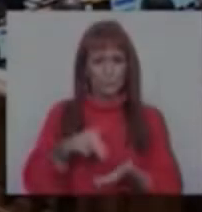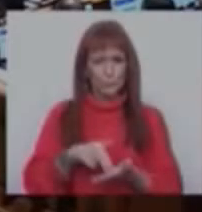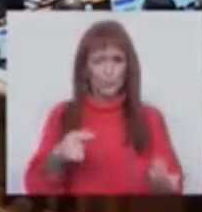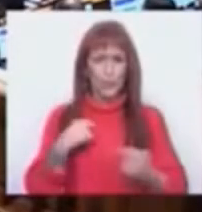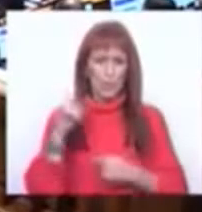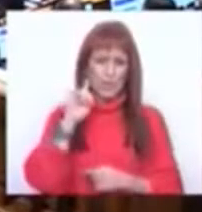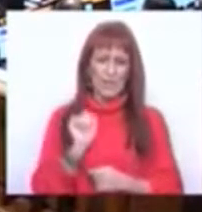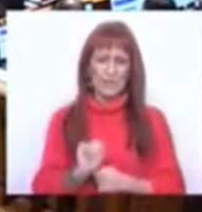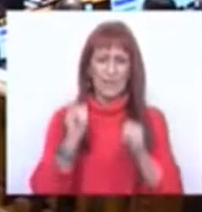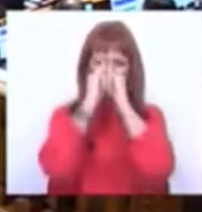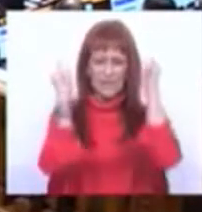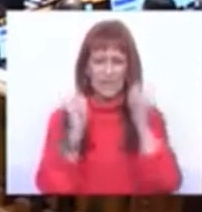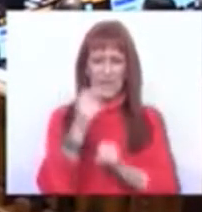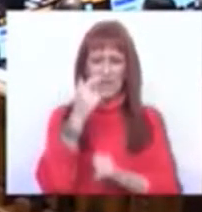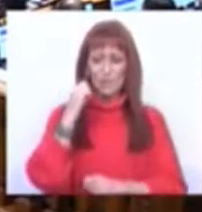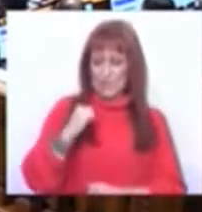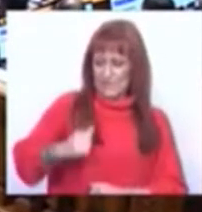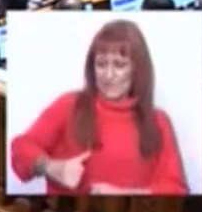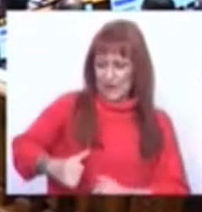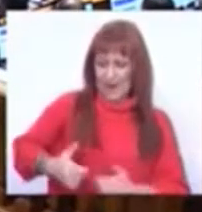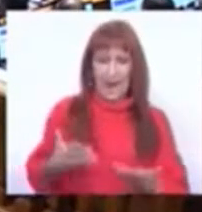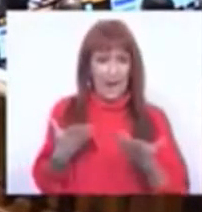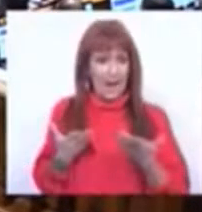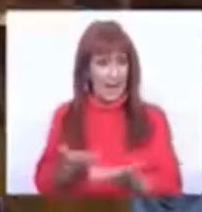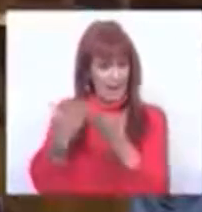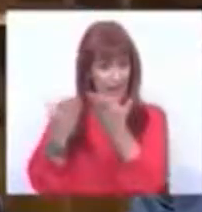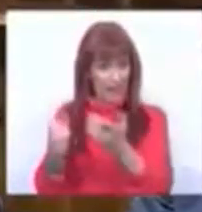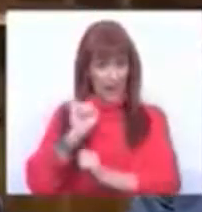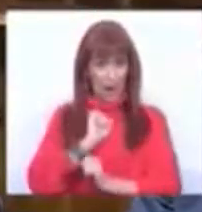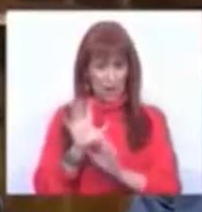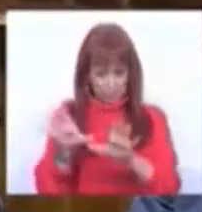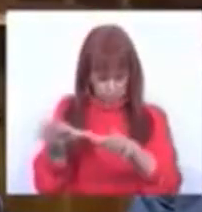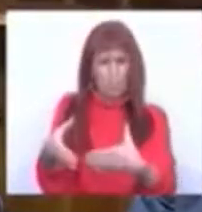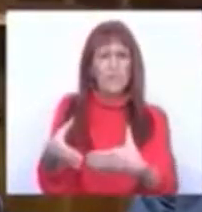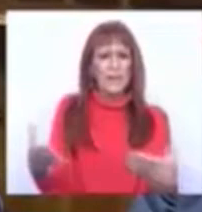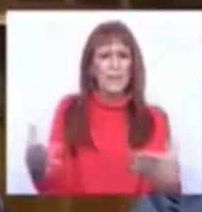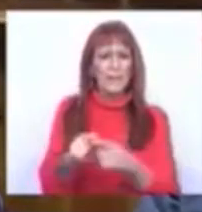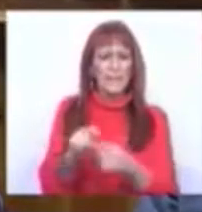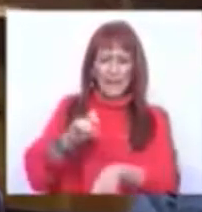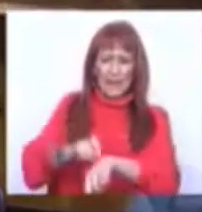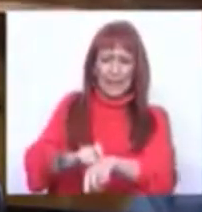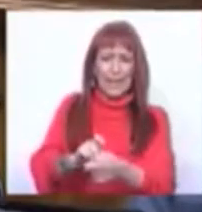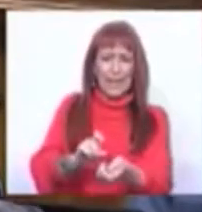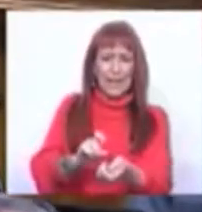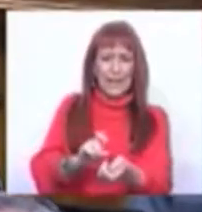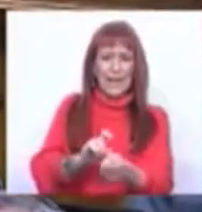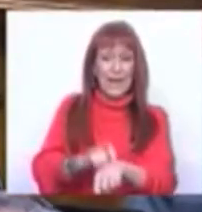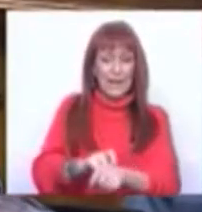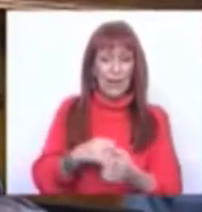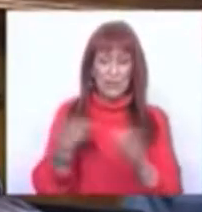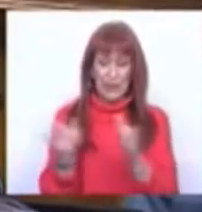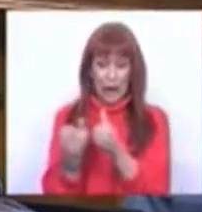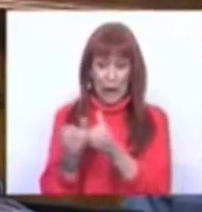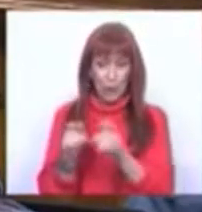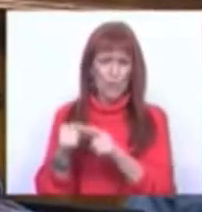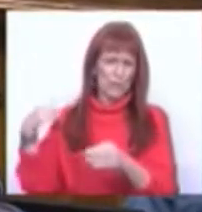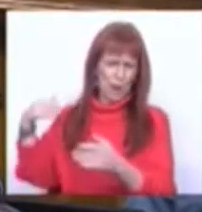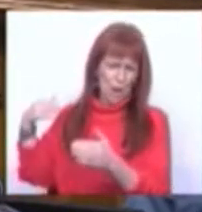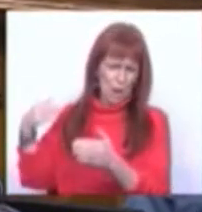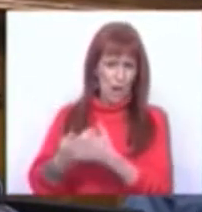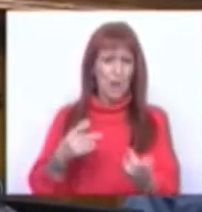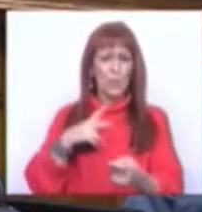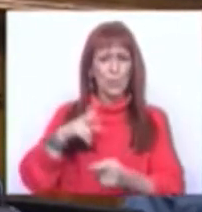A Via Internacional da Pessoa Cigana, que essa é a nossa comunidade étnica minoritária mais longeva do nosso país.